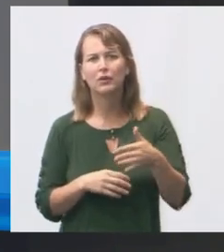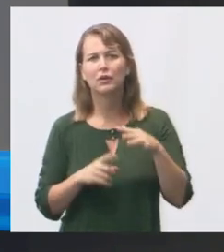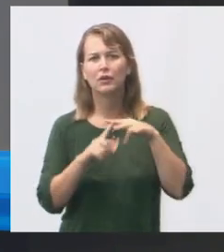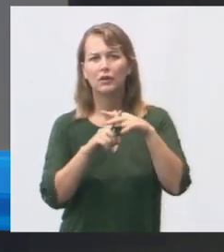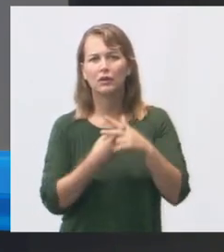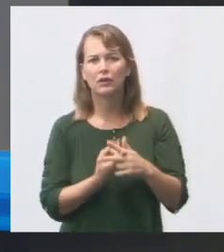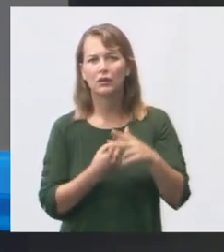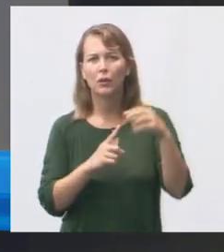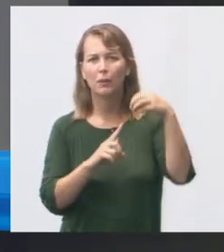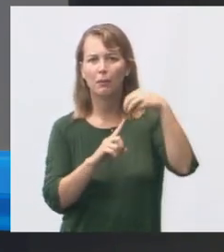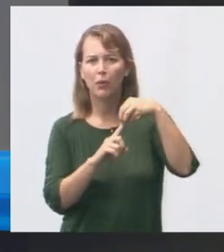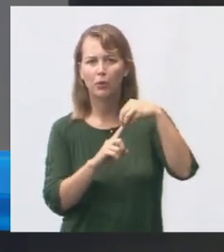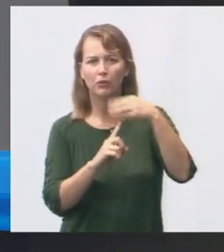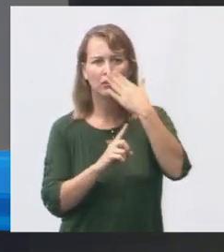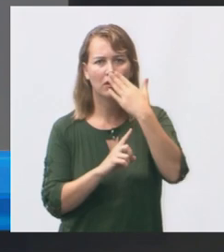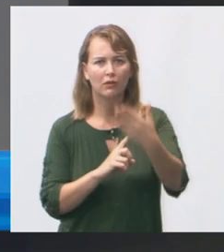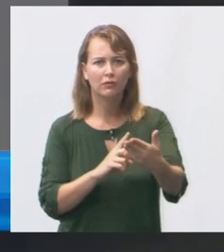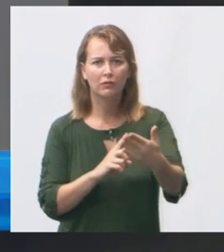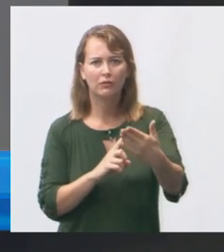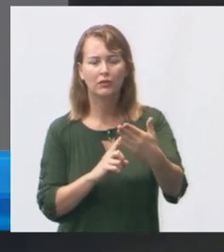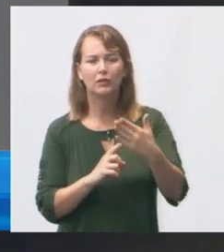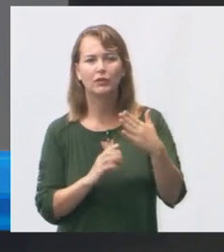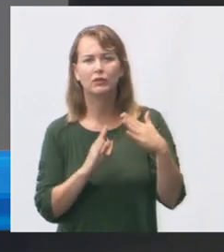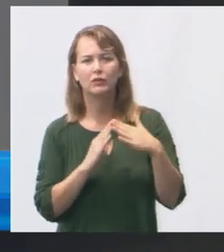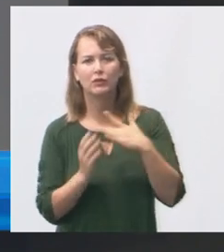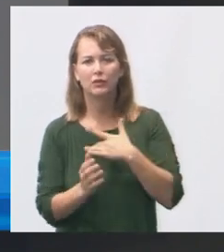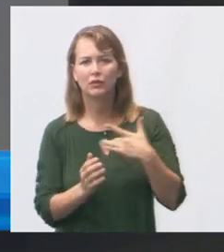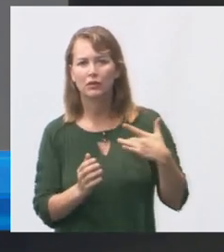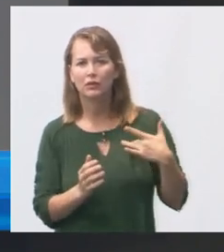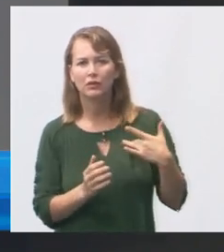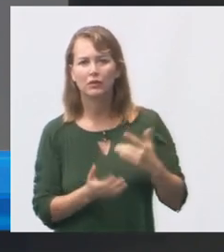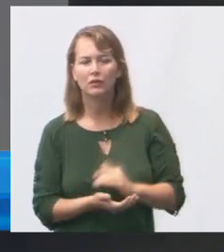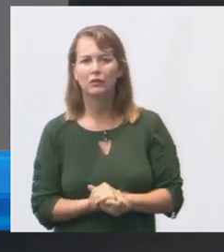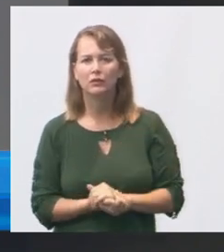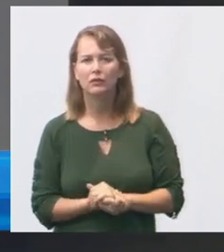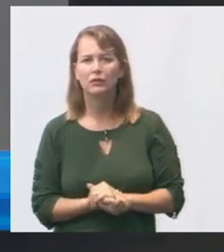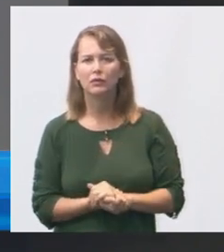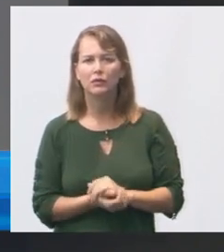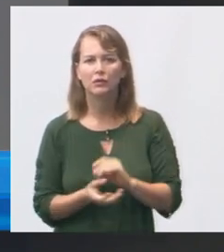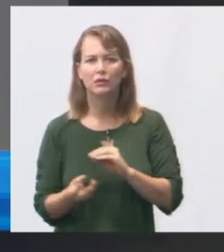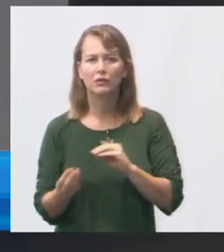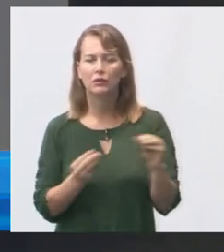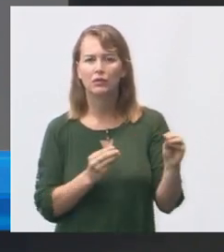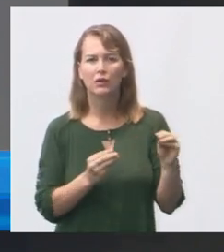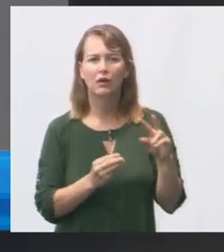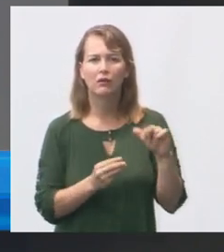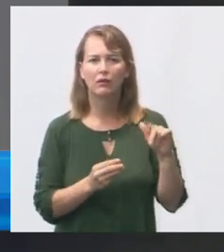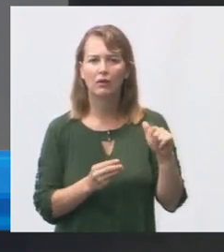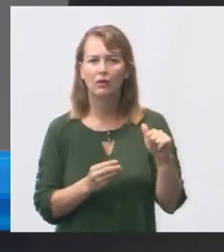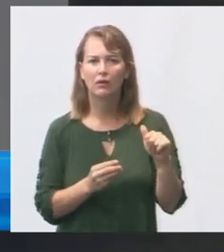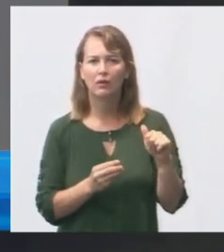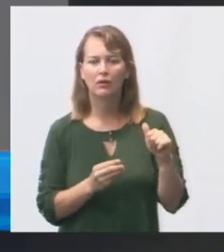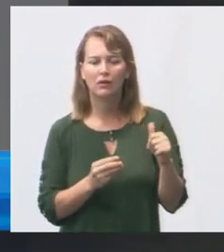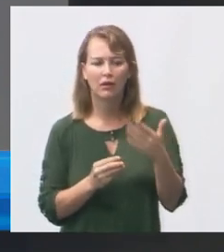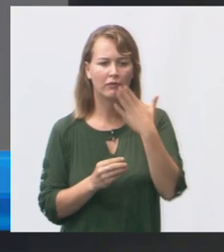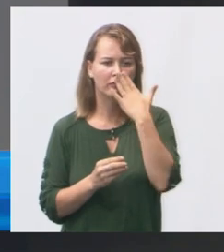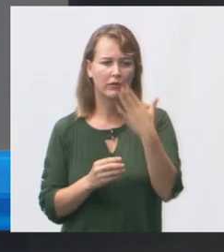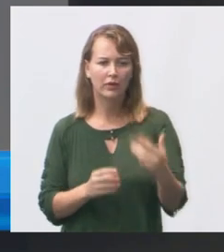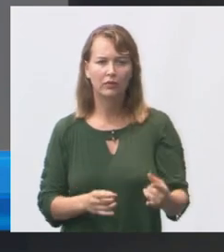localizado em frente à unidade transferir algumas vagas de cadeirantes de idosos para a frente da edificação